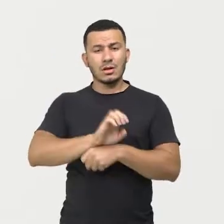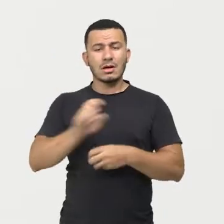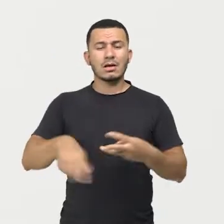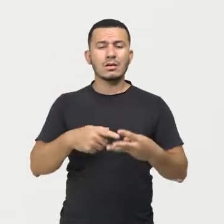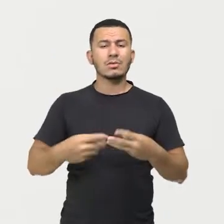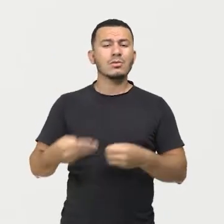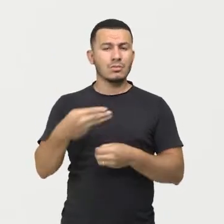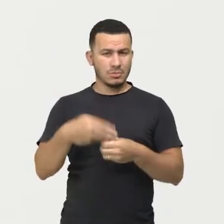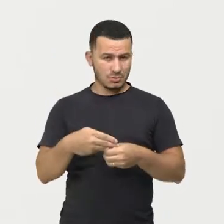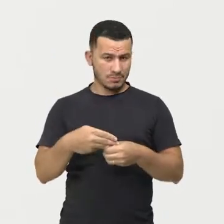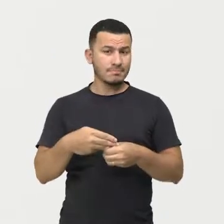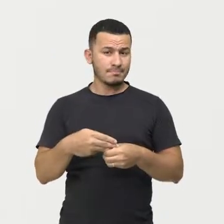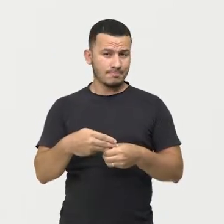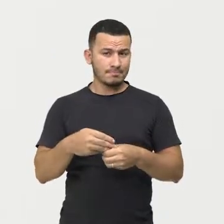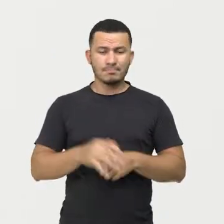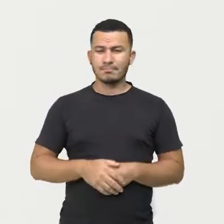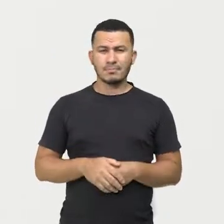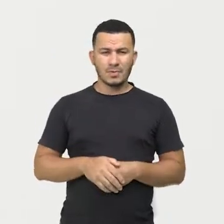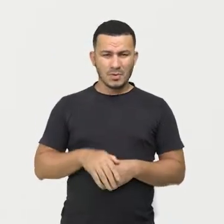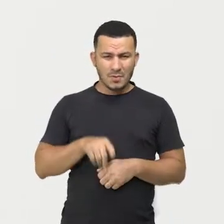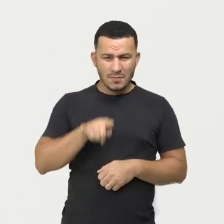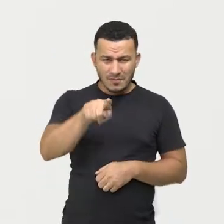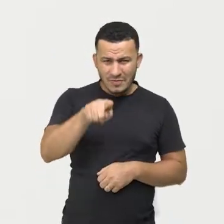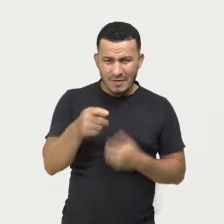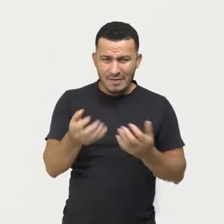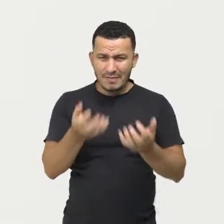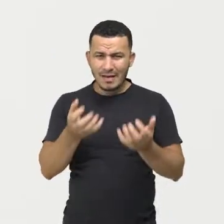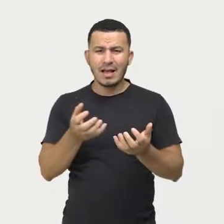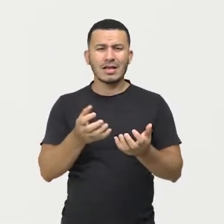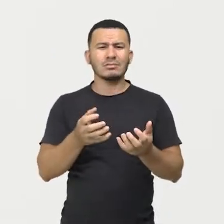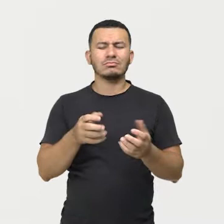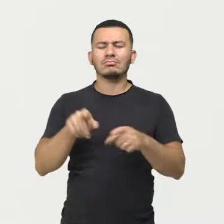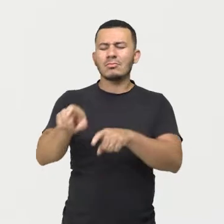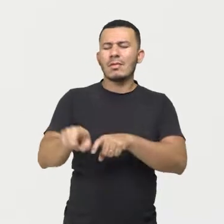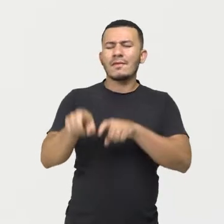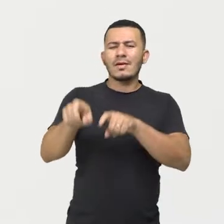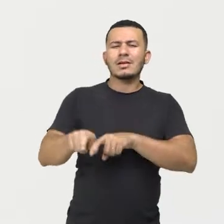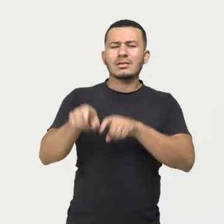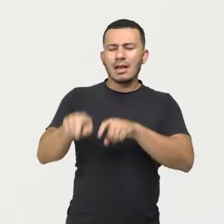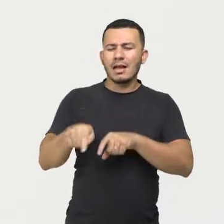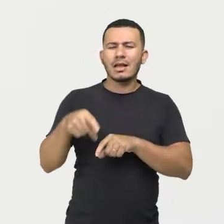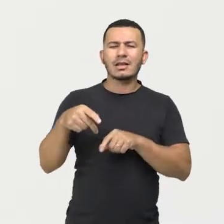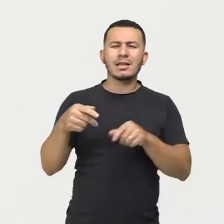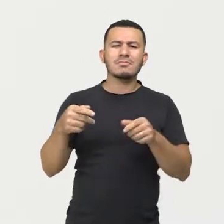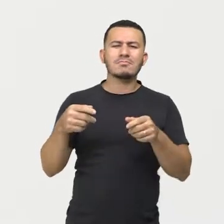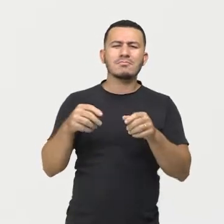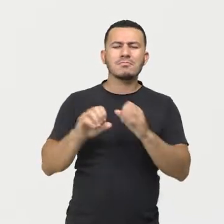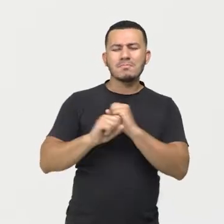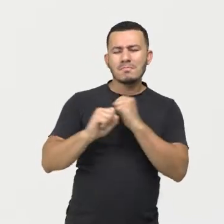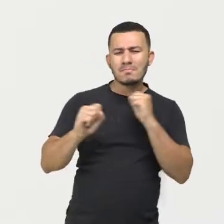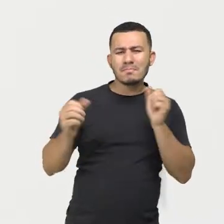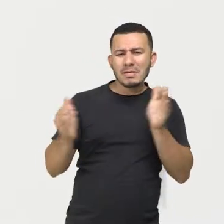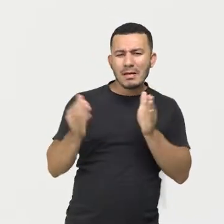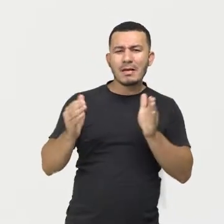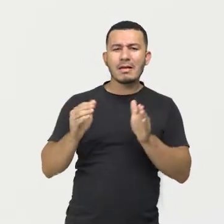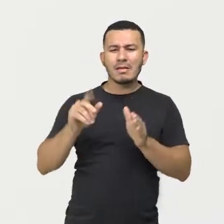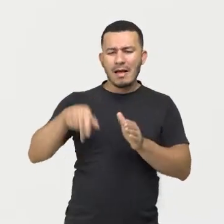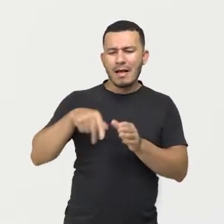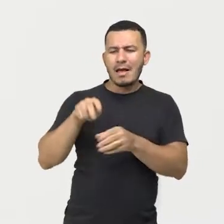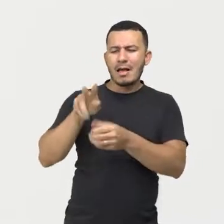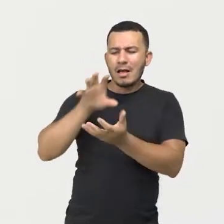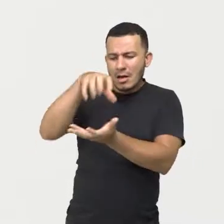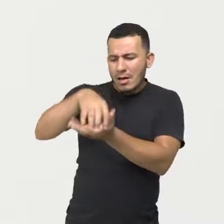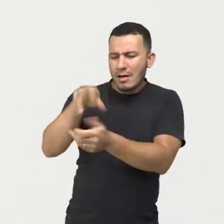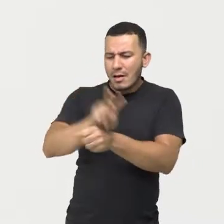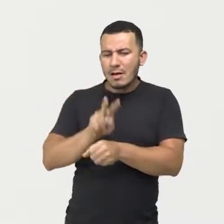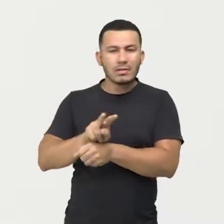municipal. Então, não é você que quer ali considerar uma pequena fazenda ali, tua fazendinha, uma unidade de conservação. Não, é o